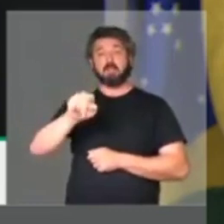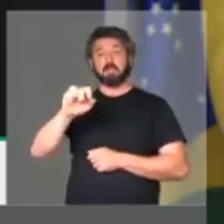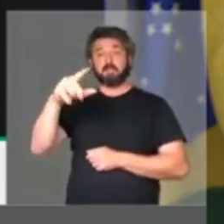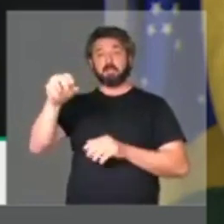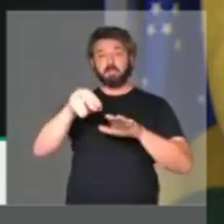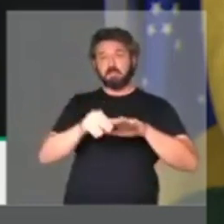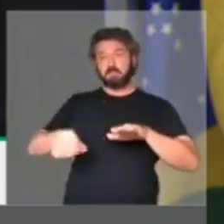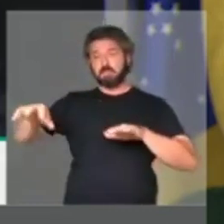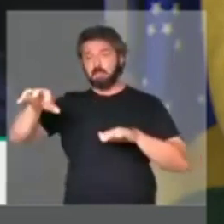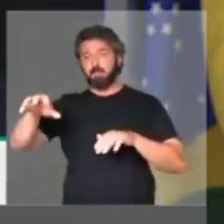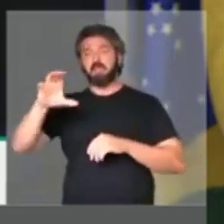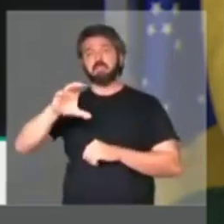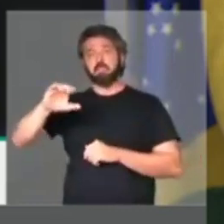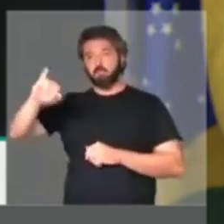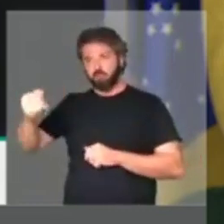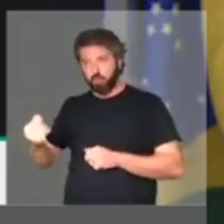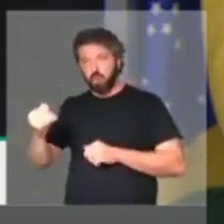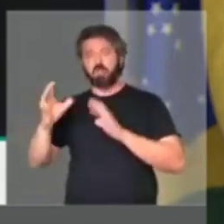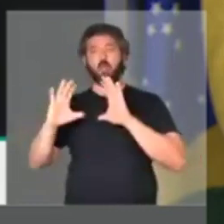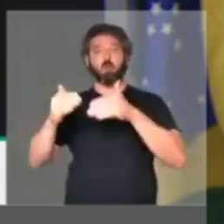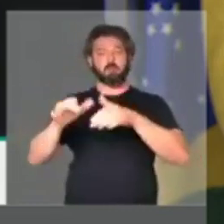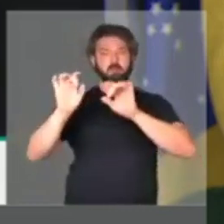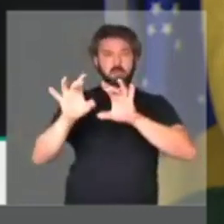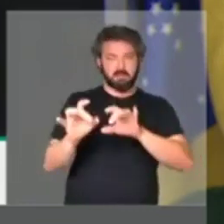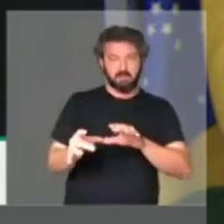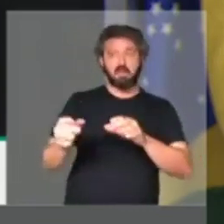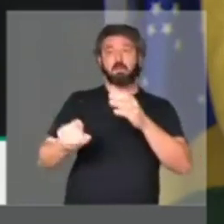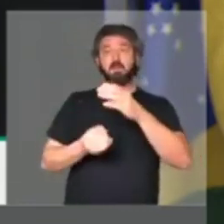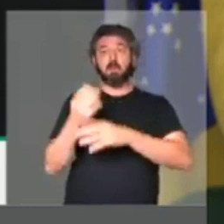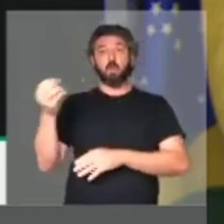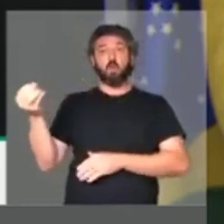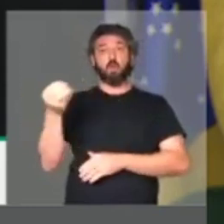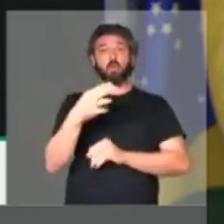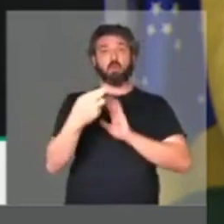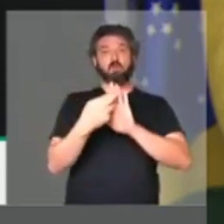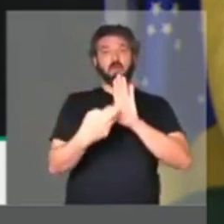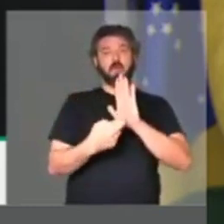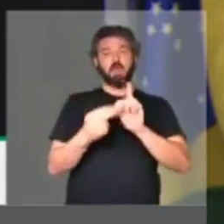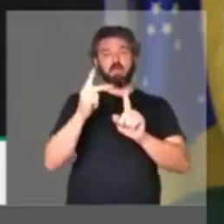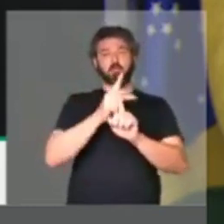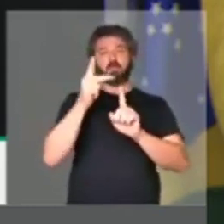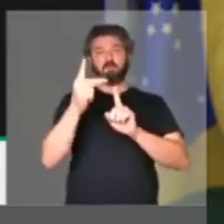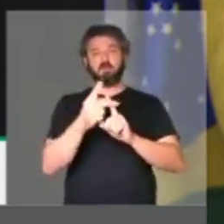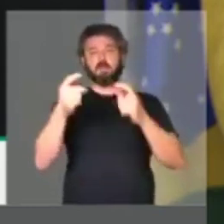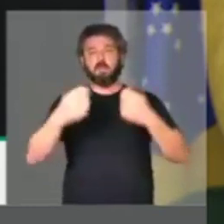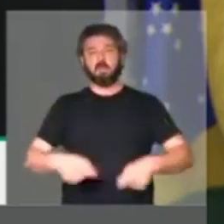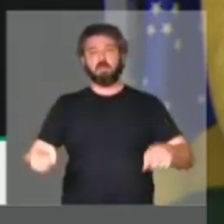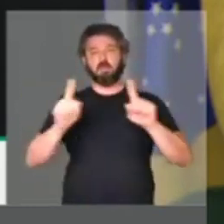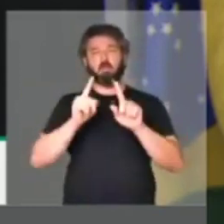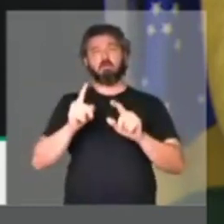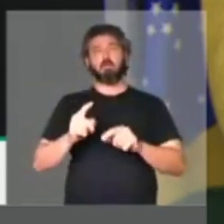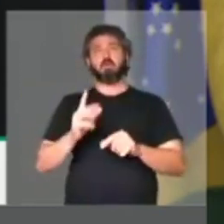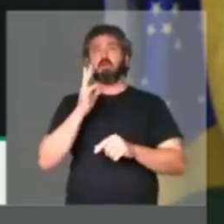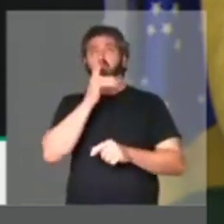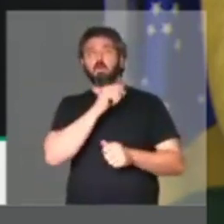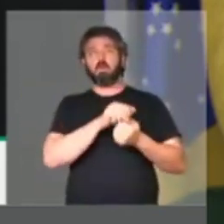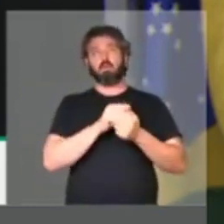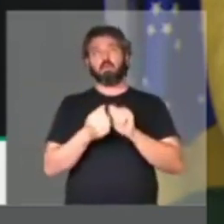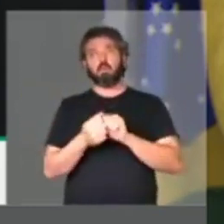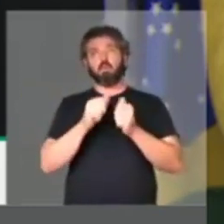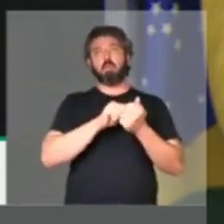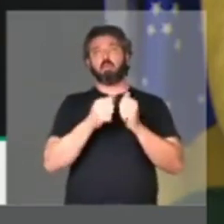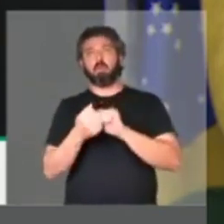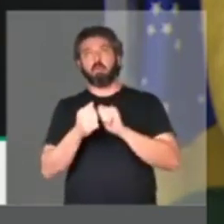separado, passando pela CCJ e pela Comissão Especial, para criar um novo regime previdenciário que não precise ficar passando por ajustes